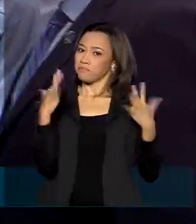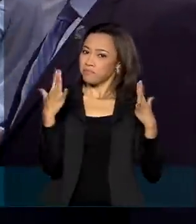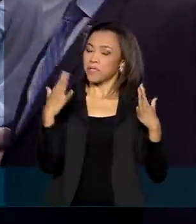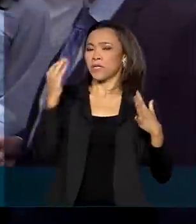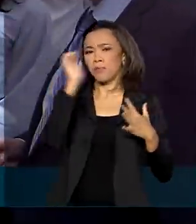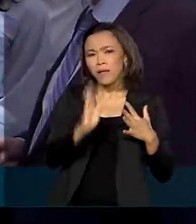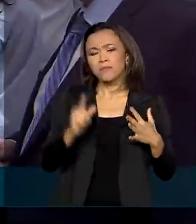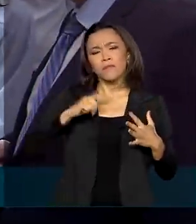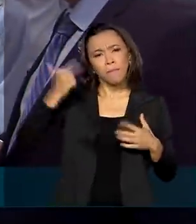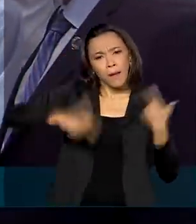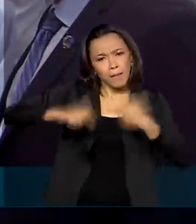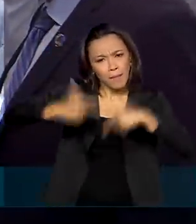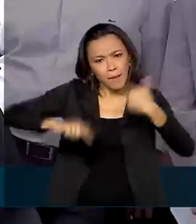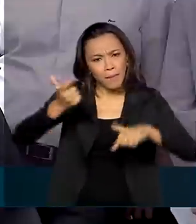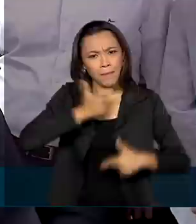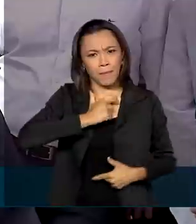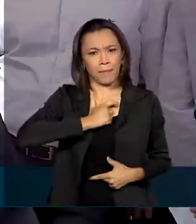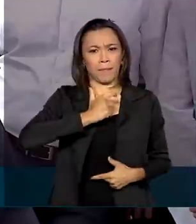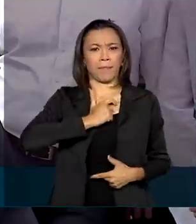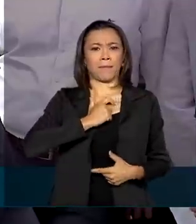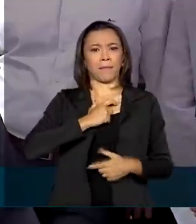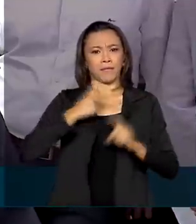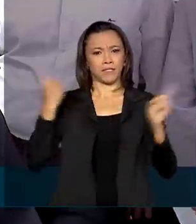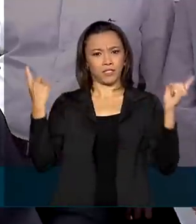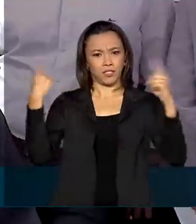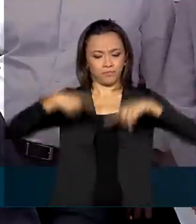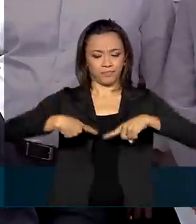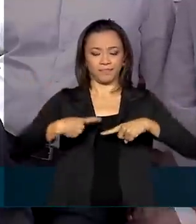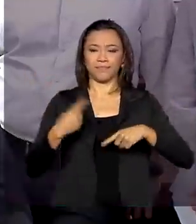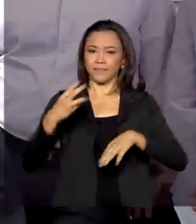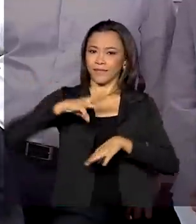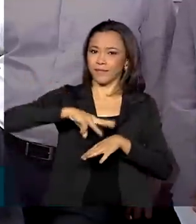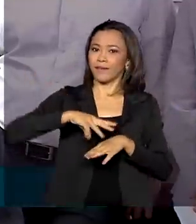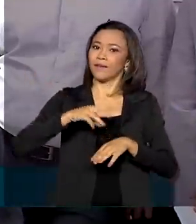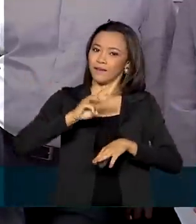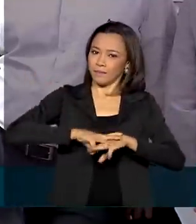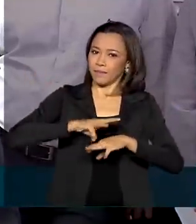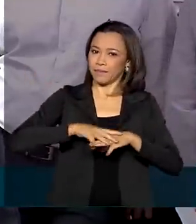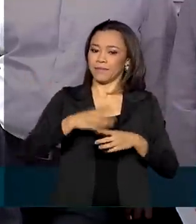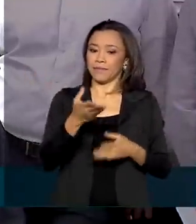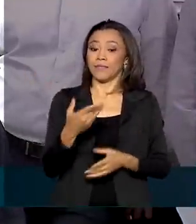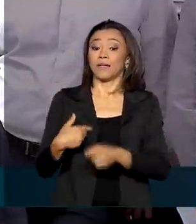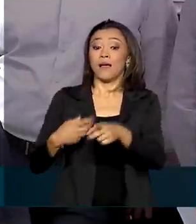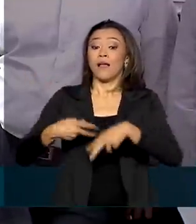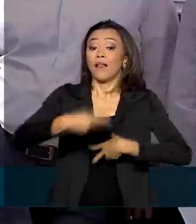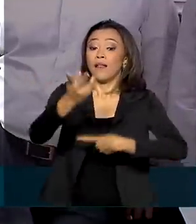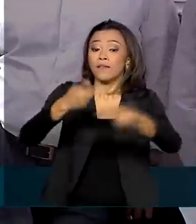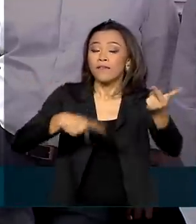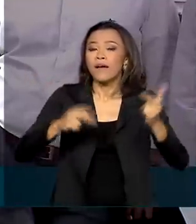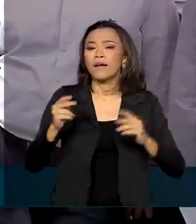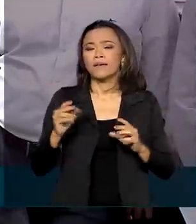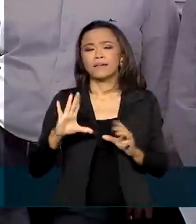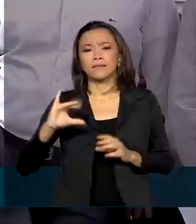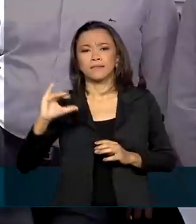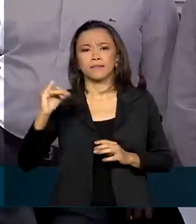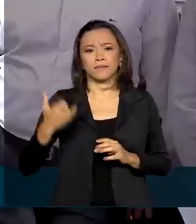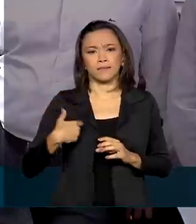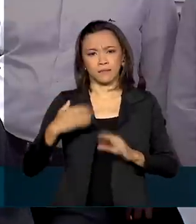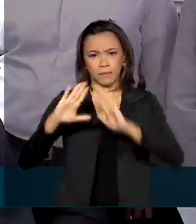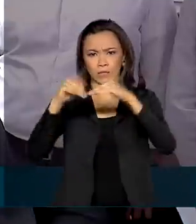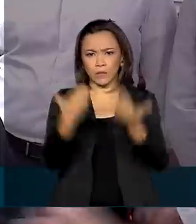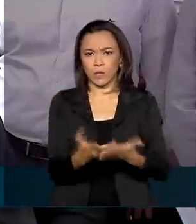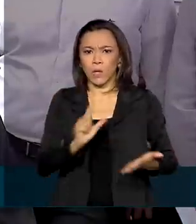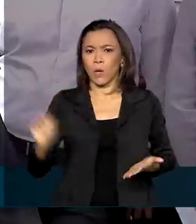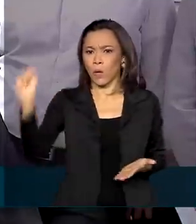medalhistas nas Olimpíadas. Levar a ciência e tecnologia para as escolas de ensino fundamental e médio, treinar ou